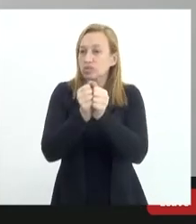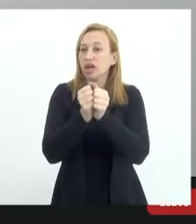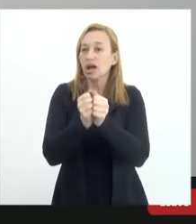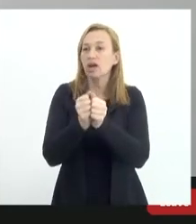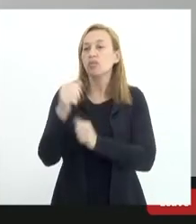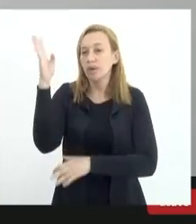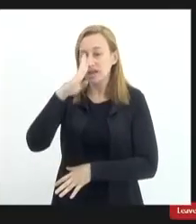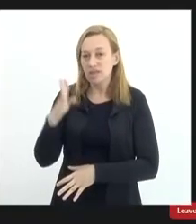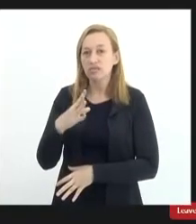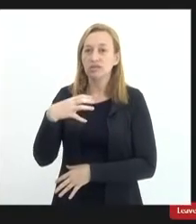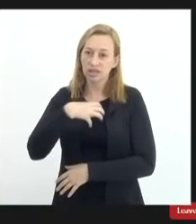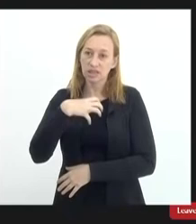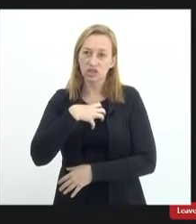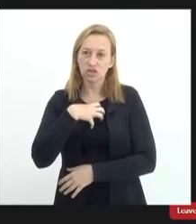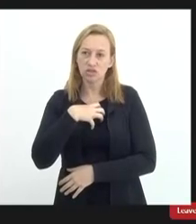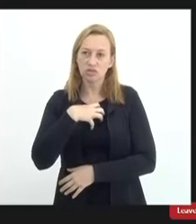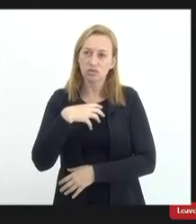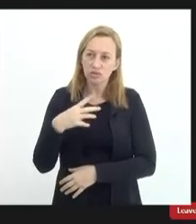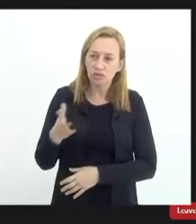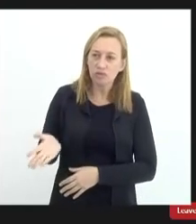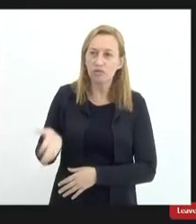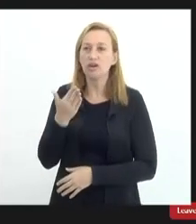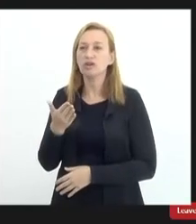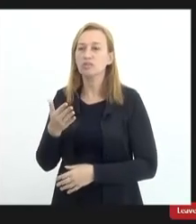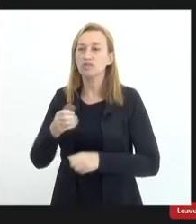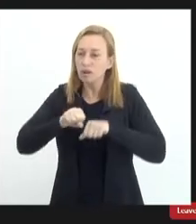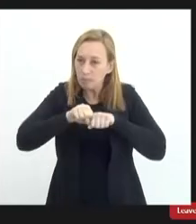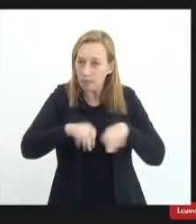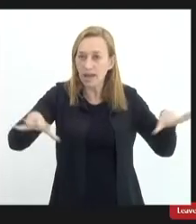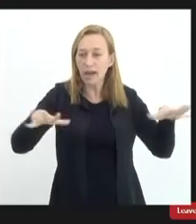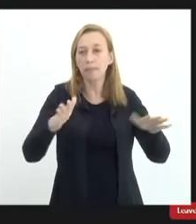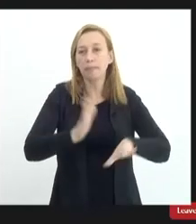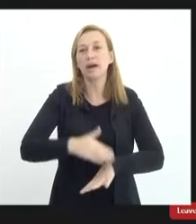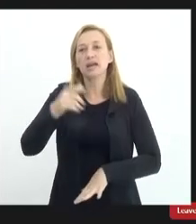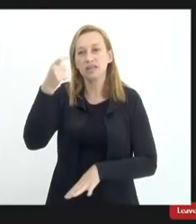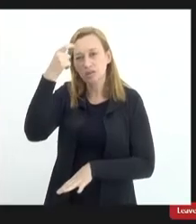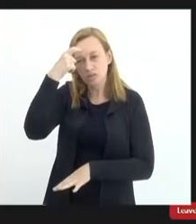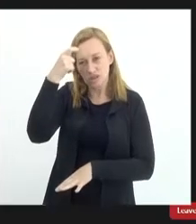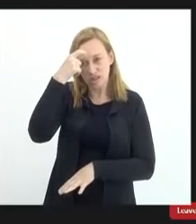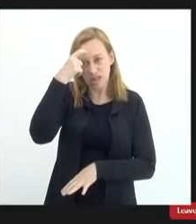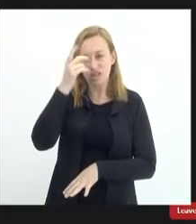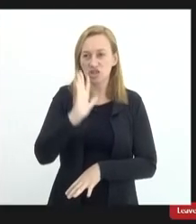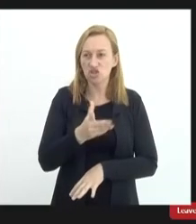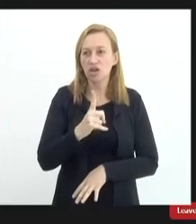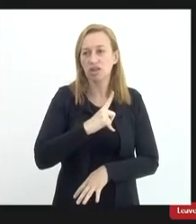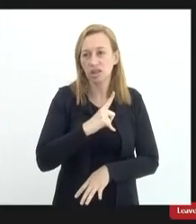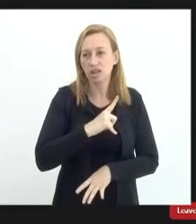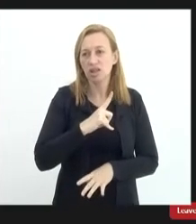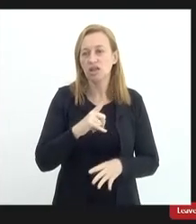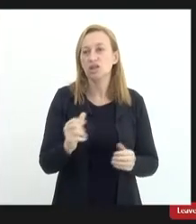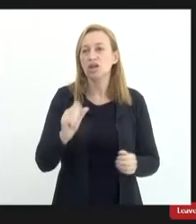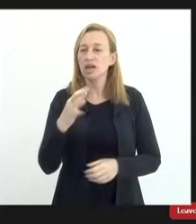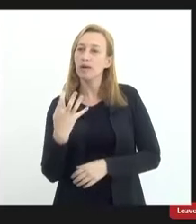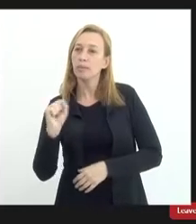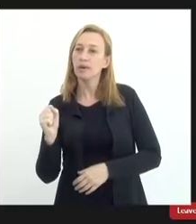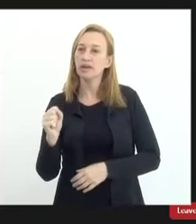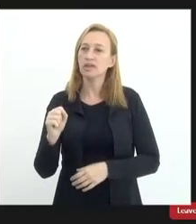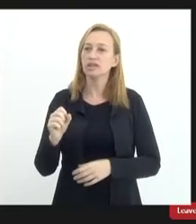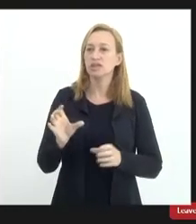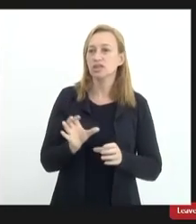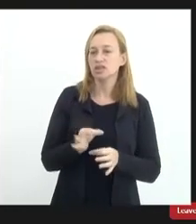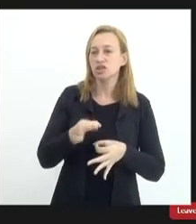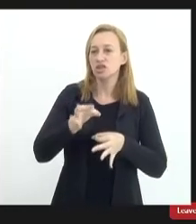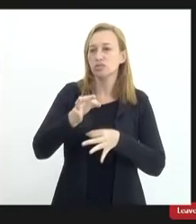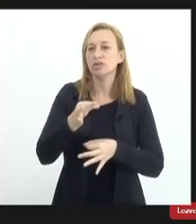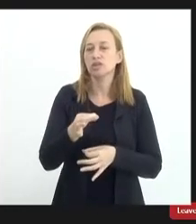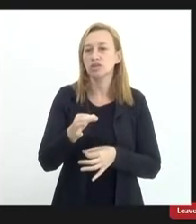vamos alaranjar o Brasil vamos fazer o Brasil ampliar a concentração que já existe em torno das campanhas de doação de medula e de